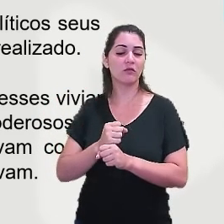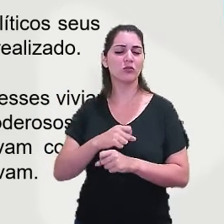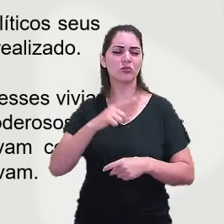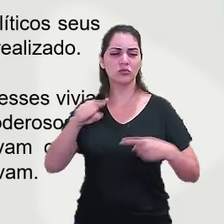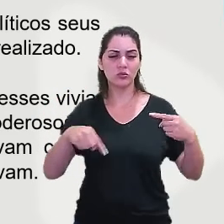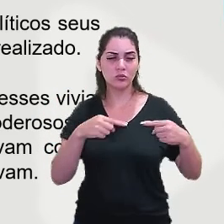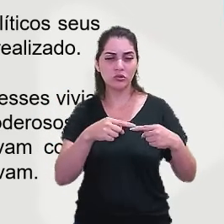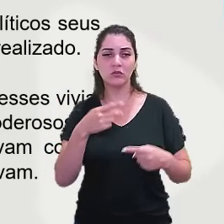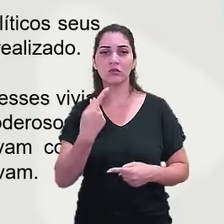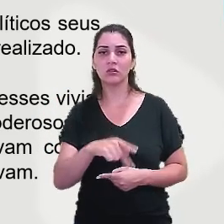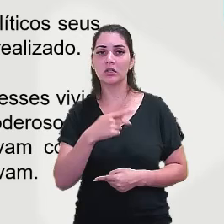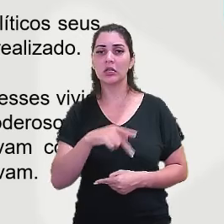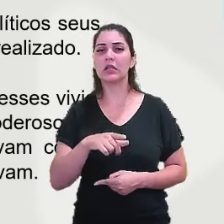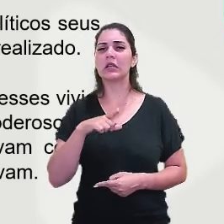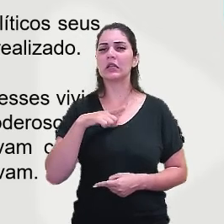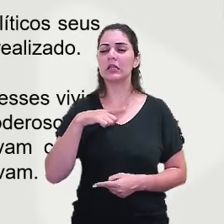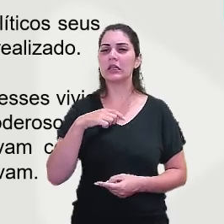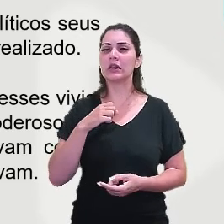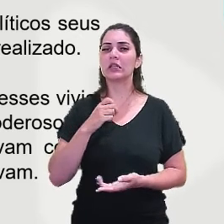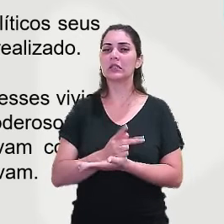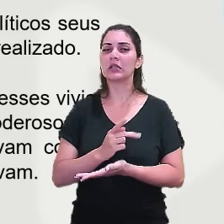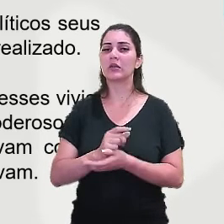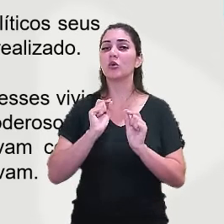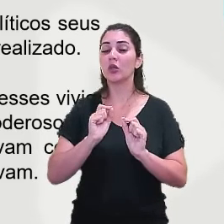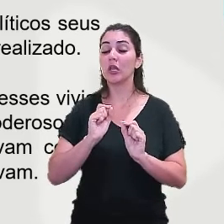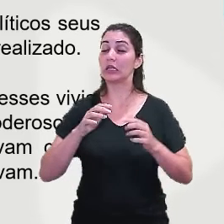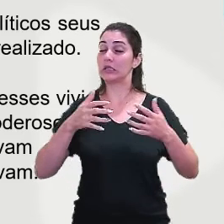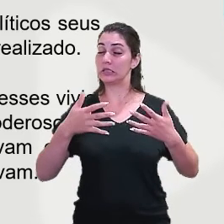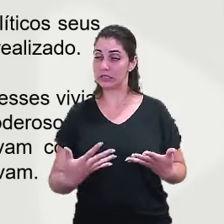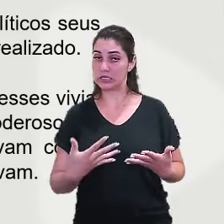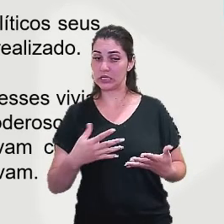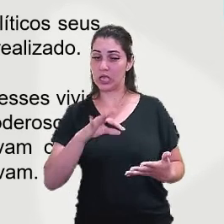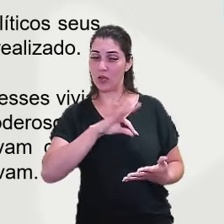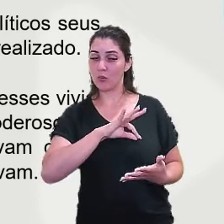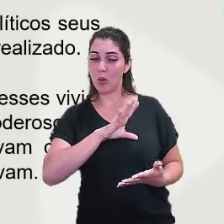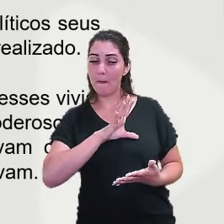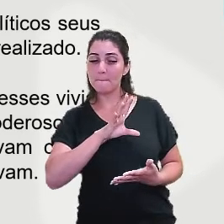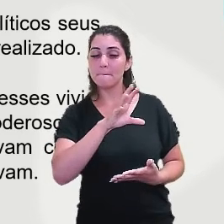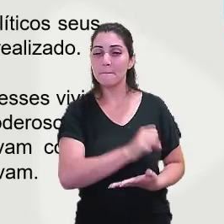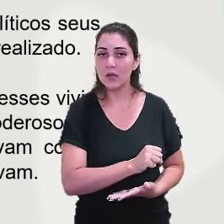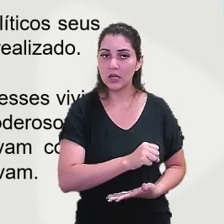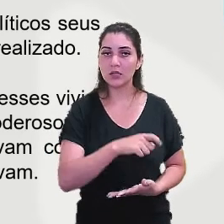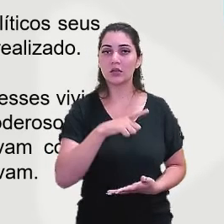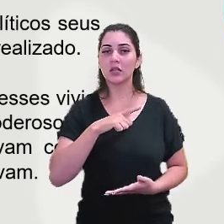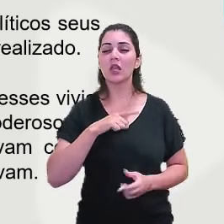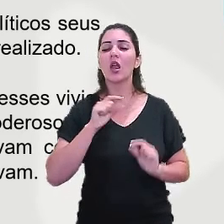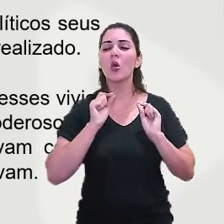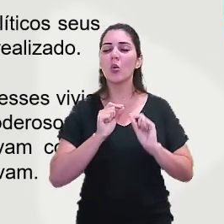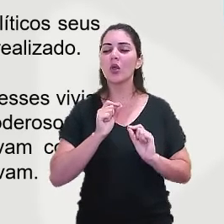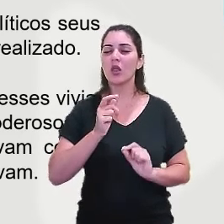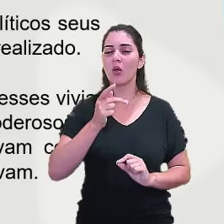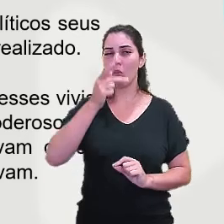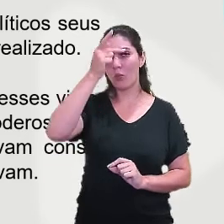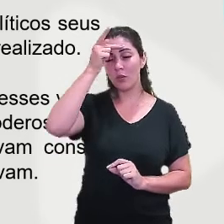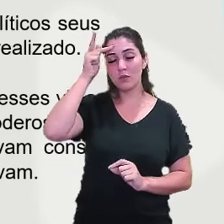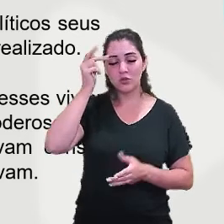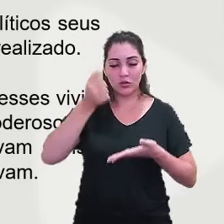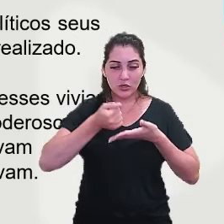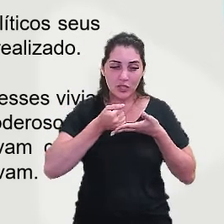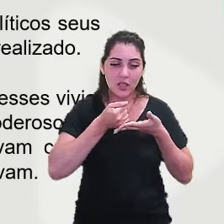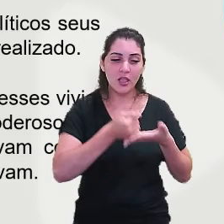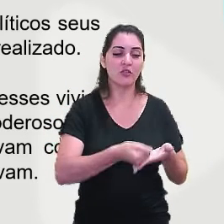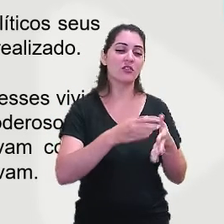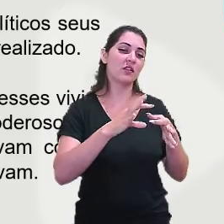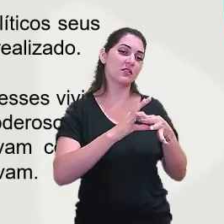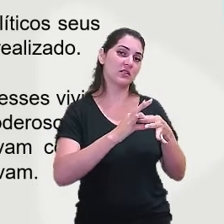e eles estavam ali amparados, caso a polícia pegasse ele, mas eles tinham um padrinho, que ia o quê? Ajudar eles a se